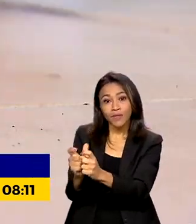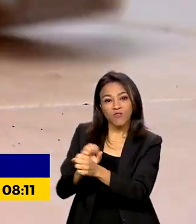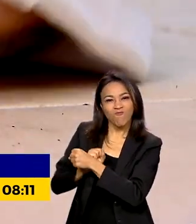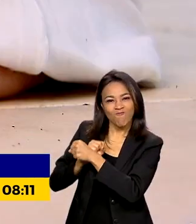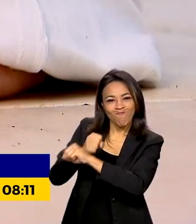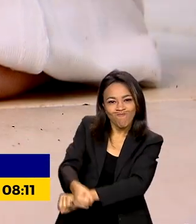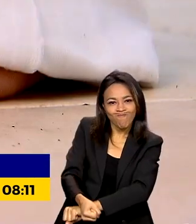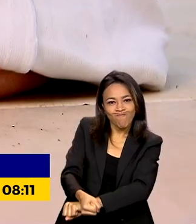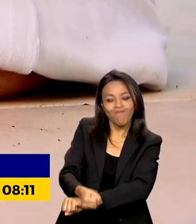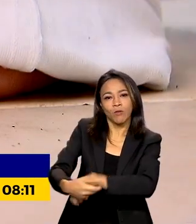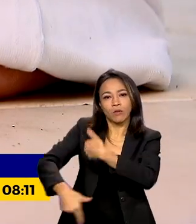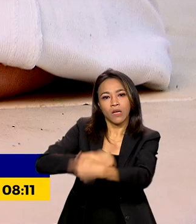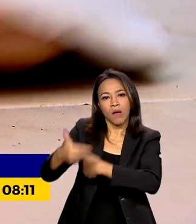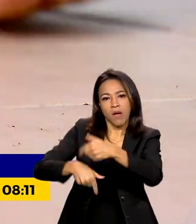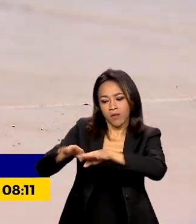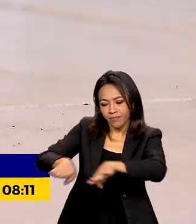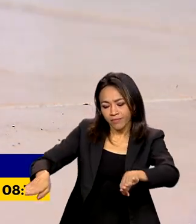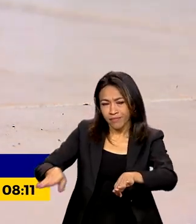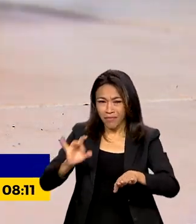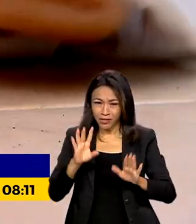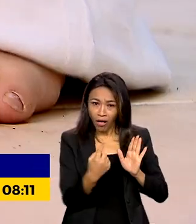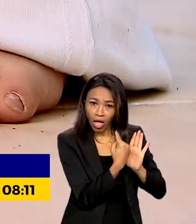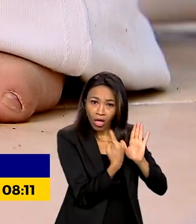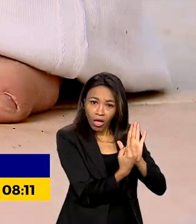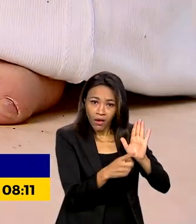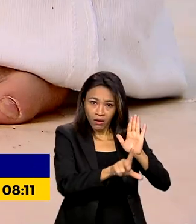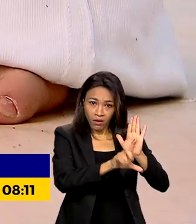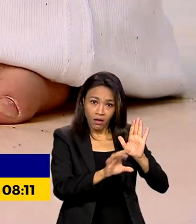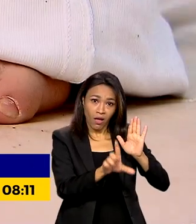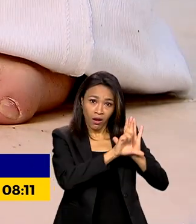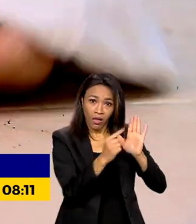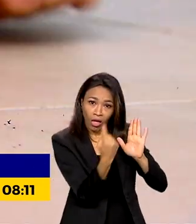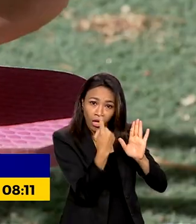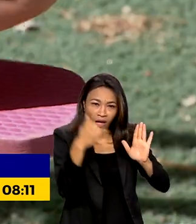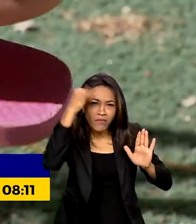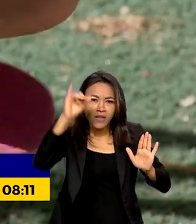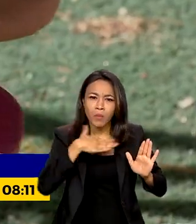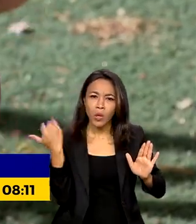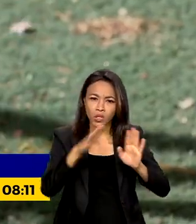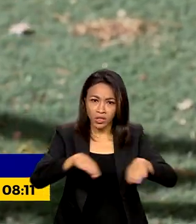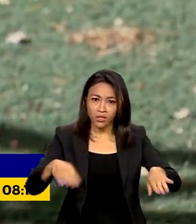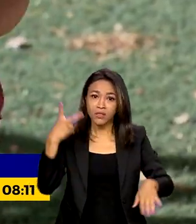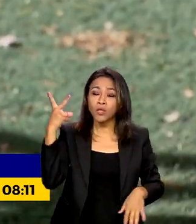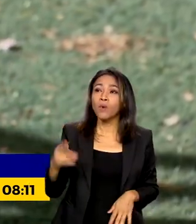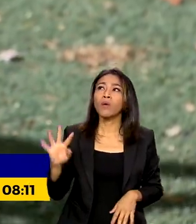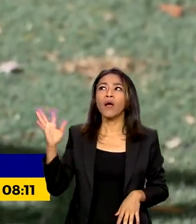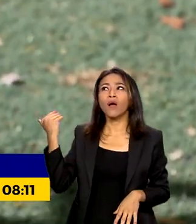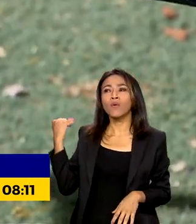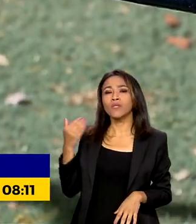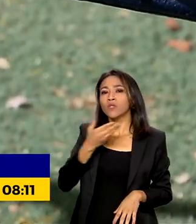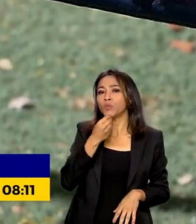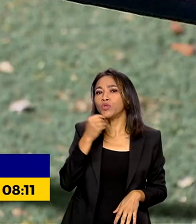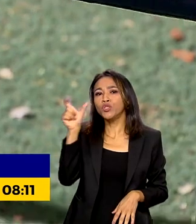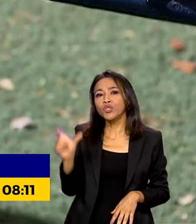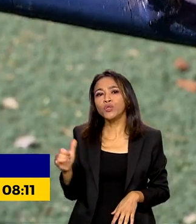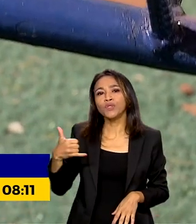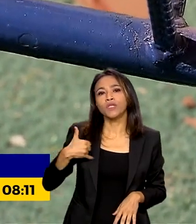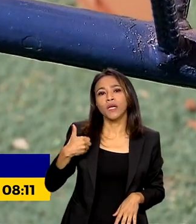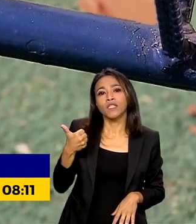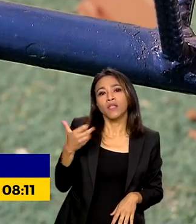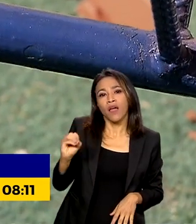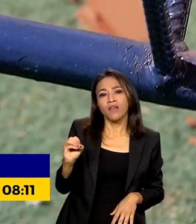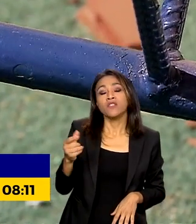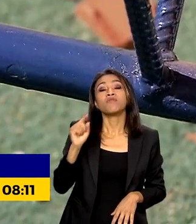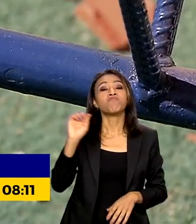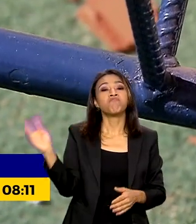No entanto, a lei por si só não evita a morte de crianças, como a do menino de Jauma, de 10 anos, atingido